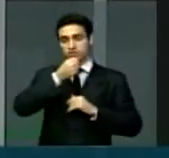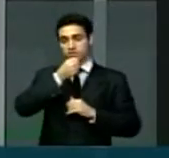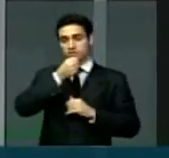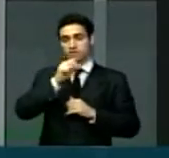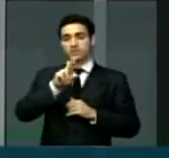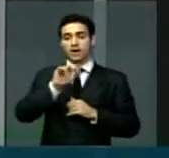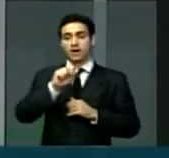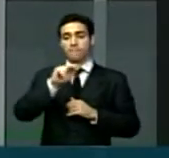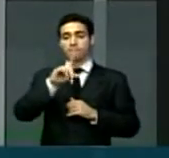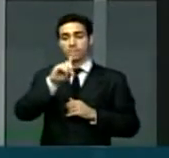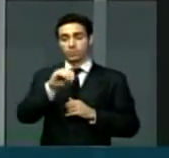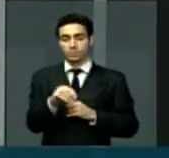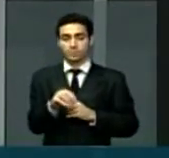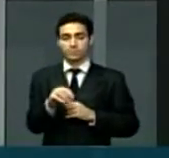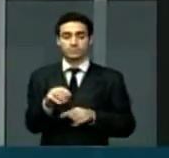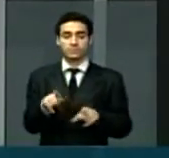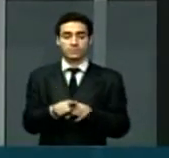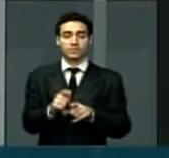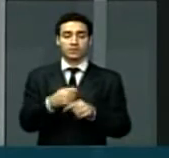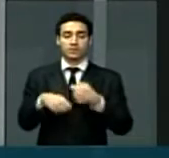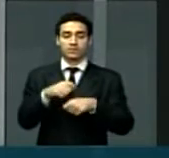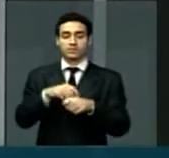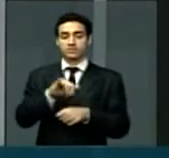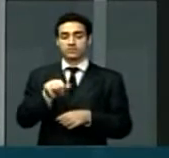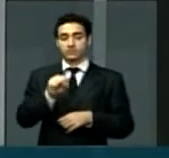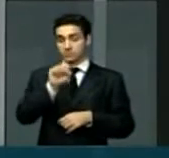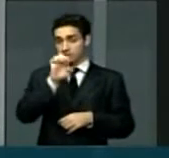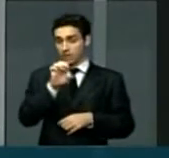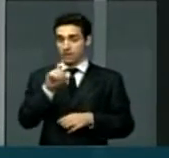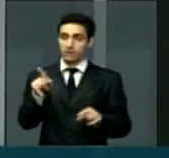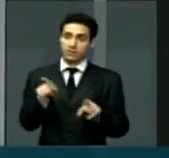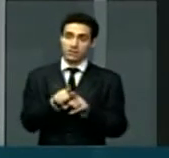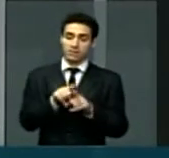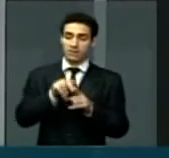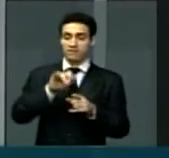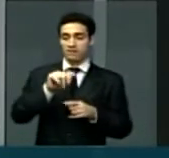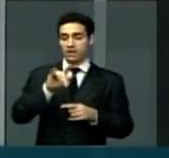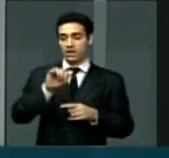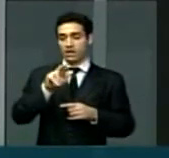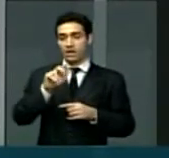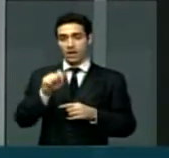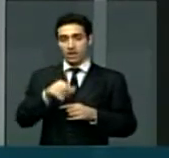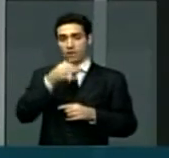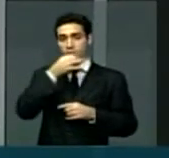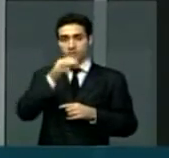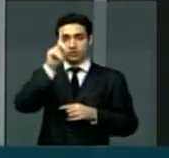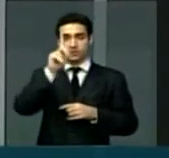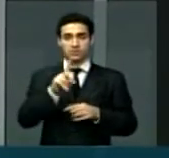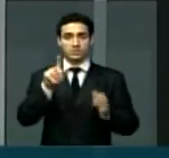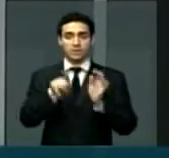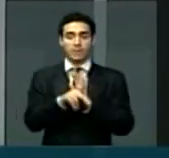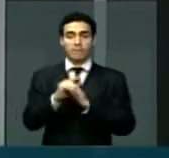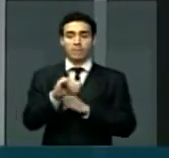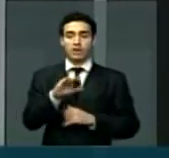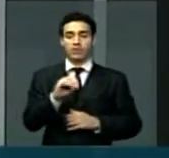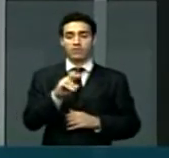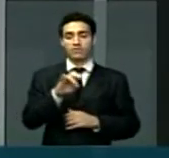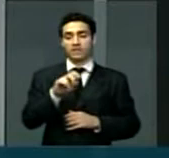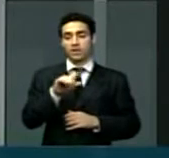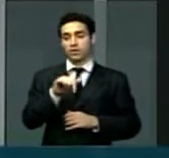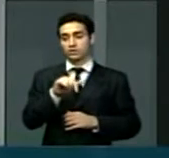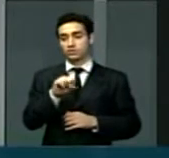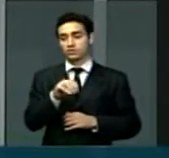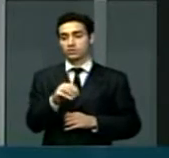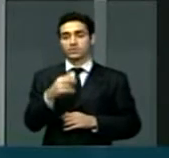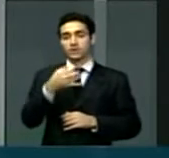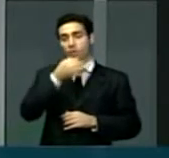Bosch, do jornal Imparcial, o economista José Cucino, Valera Lauande, que é comentarista de direito, e Paulo Veloso, que comenta a